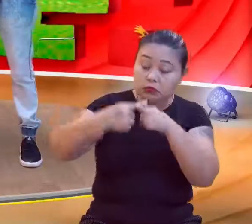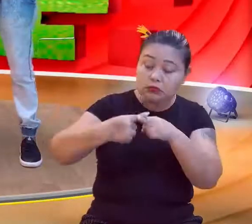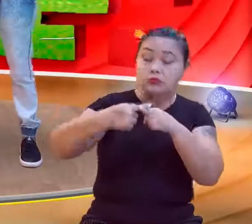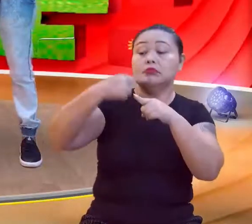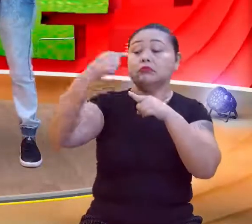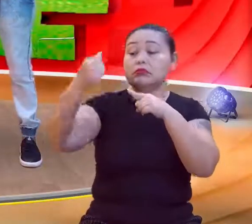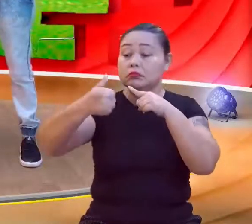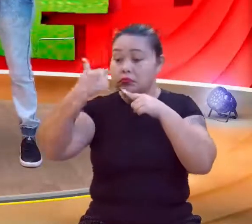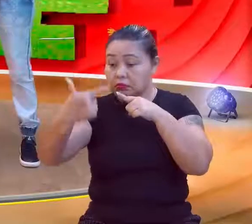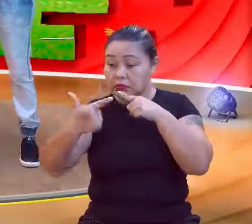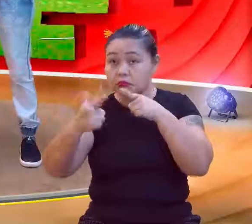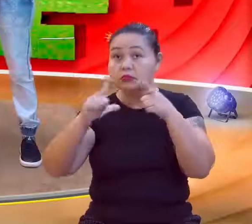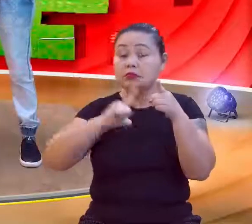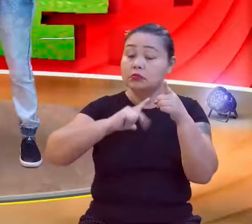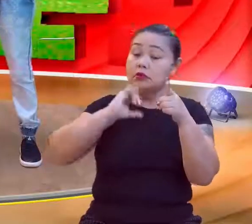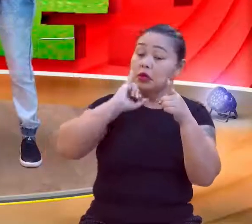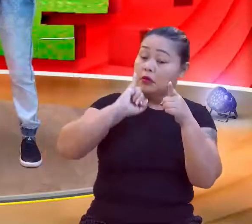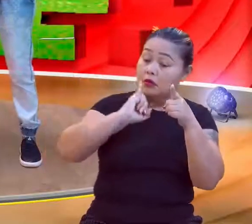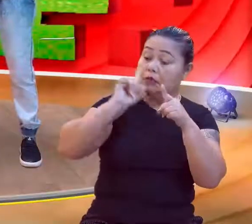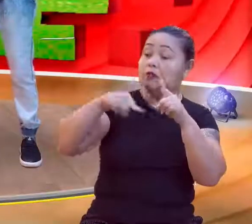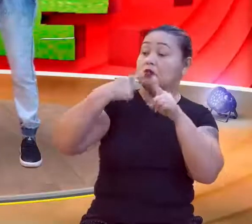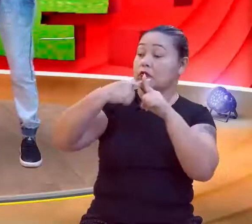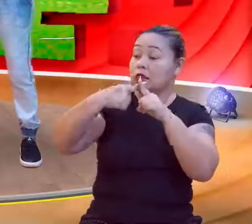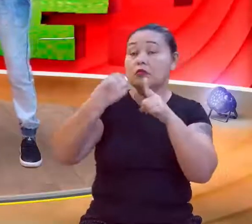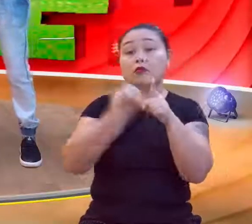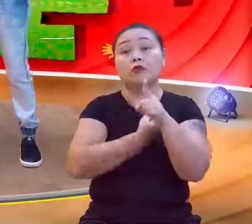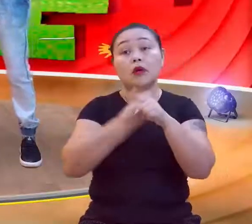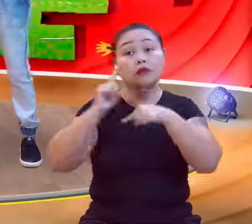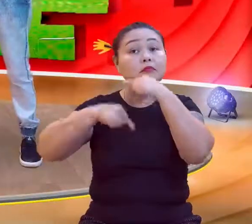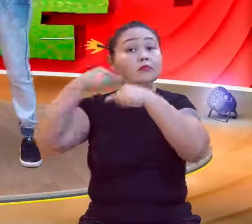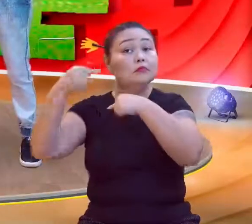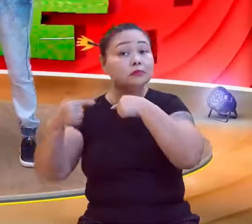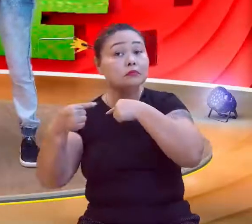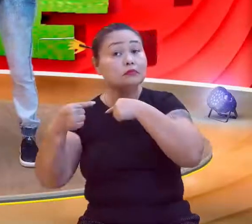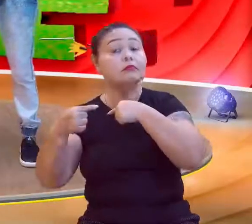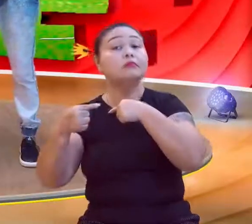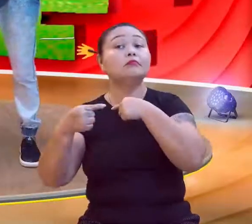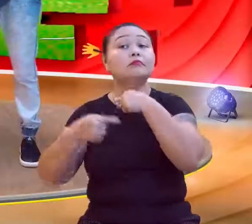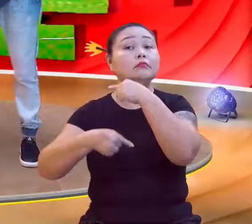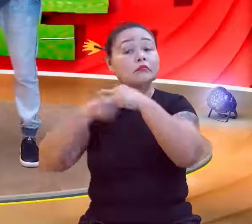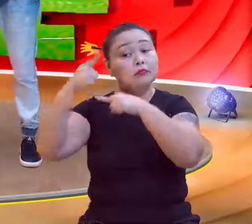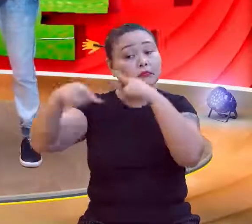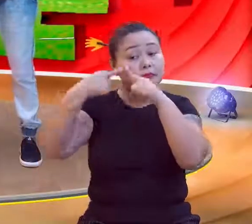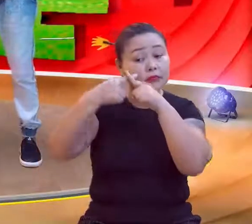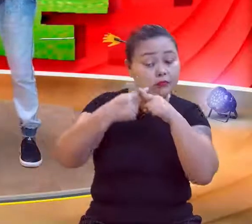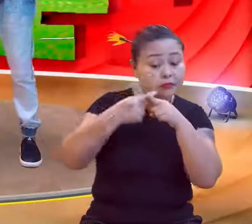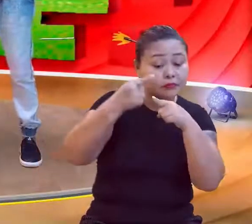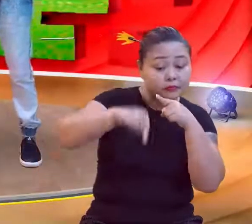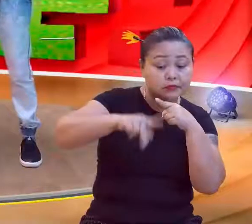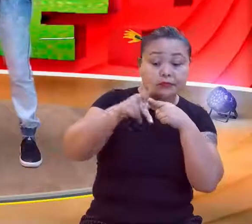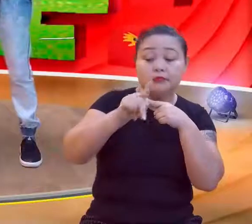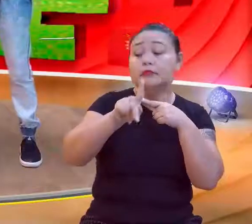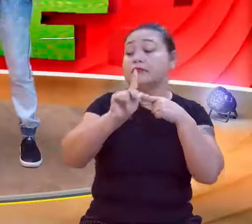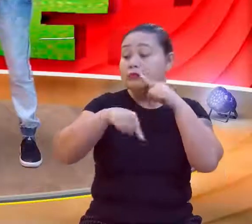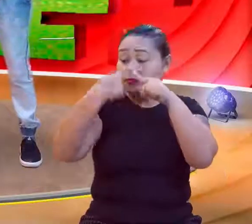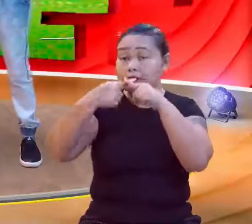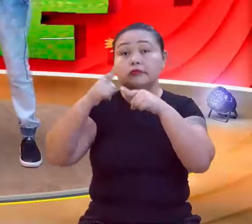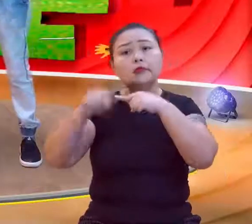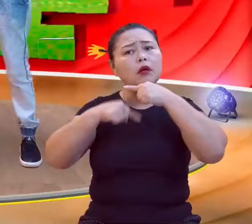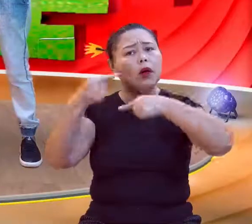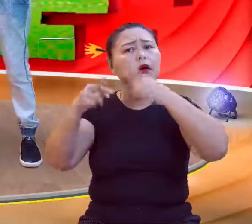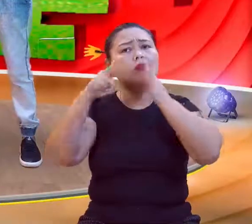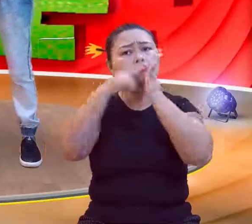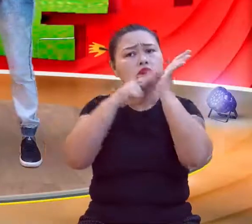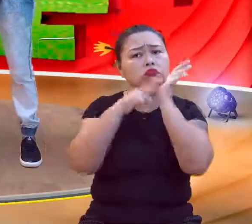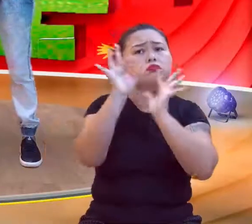os números na posição ímpar para achar os números da frente da posição ímpar, dobrava os da posição par para achar, quer uma lei de